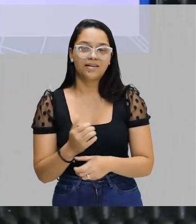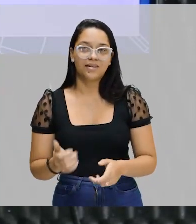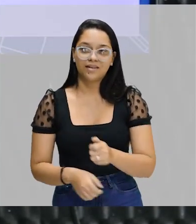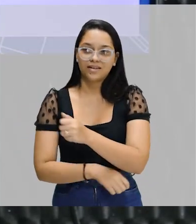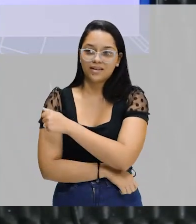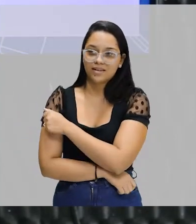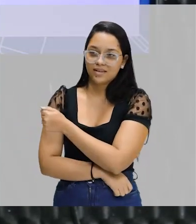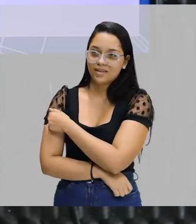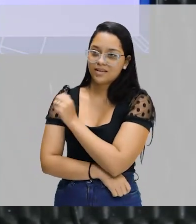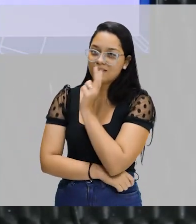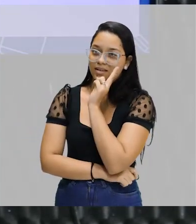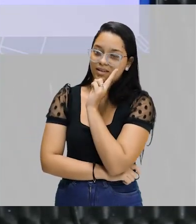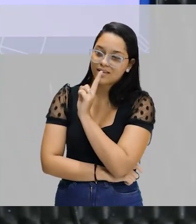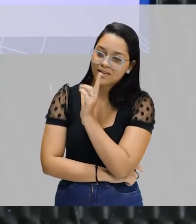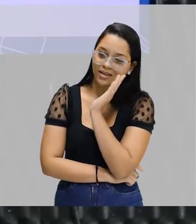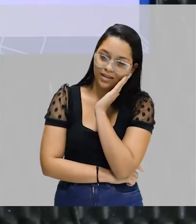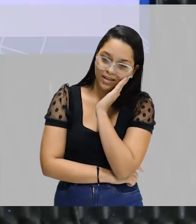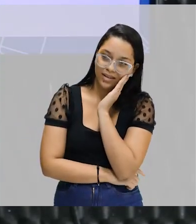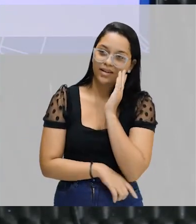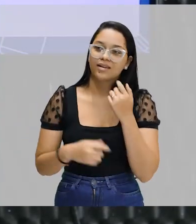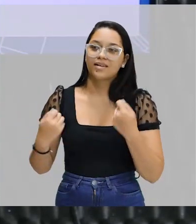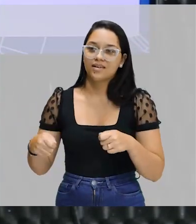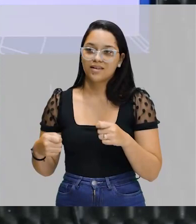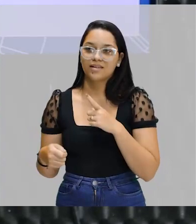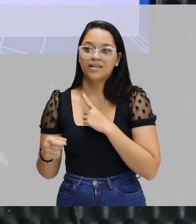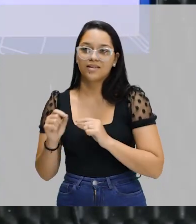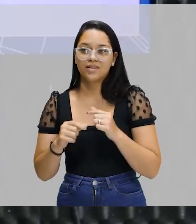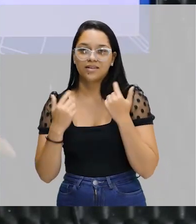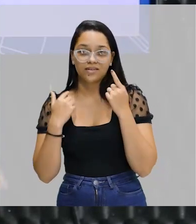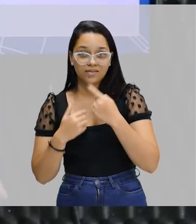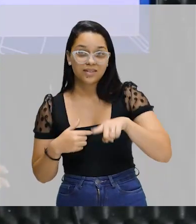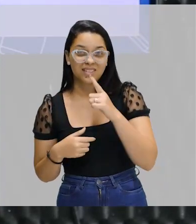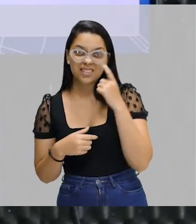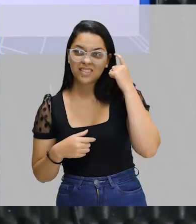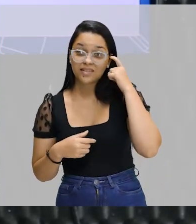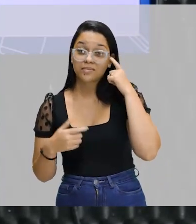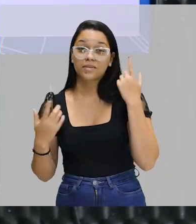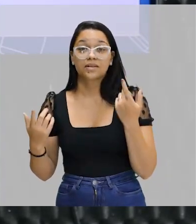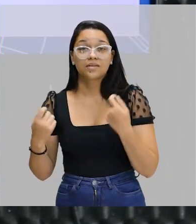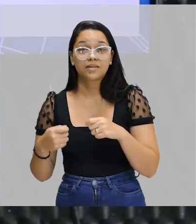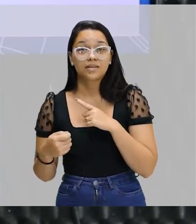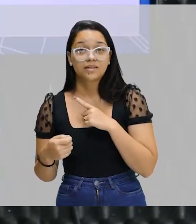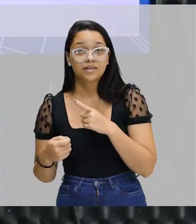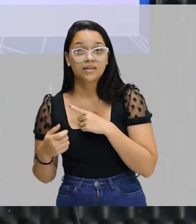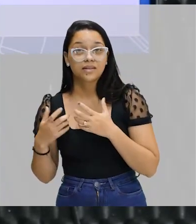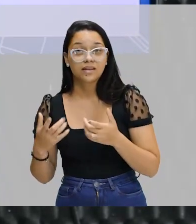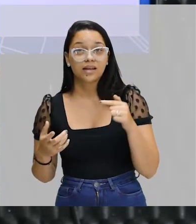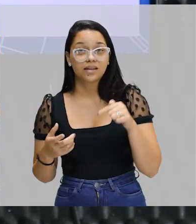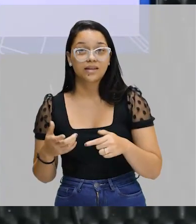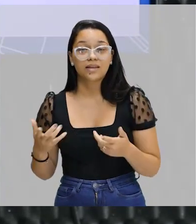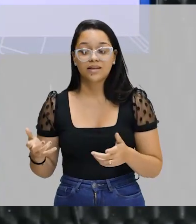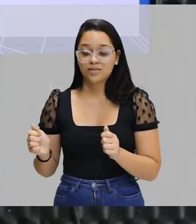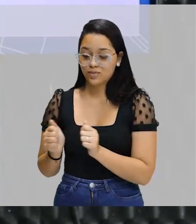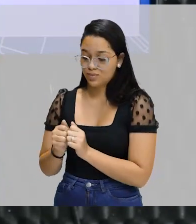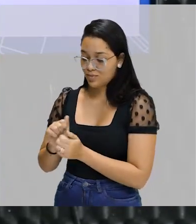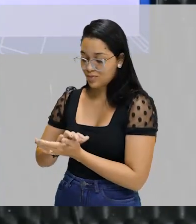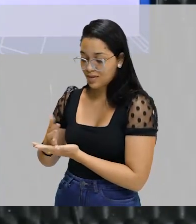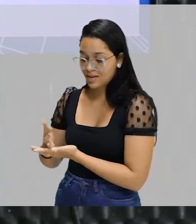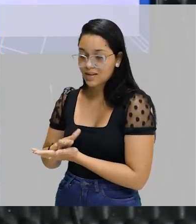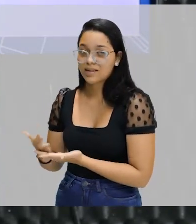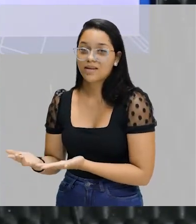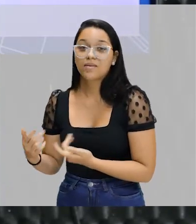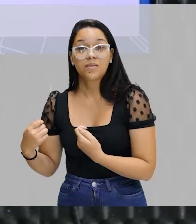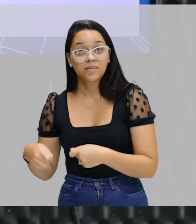alunos ficam assim também, ó, em casa. A aula tem que ter uma coisa divertida. Vocês não acham que a gente tem que fazer uma coisa divertida aqui? Como eu fazendo com a Alana? Então,